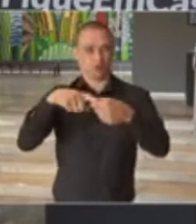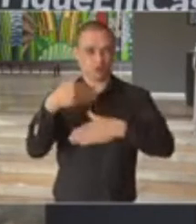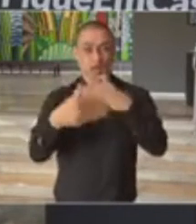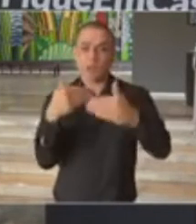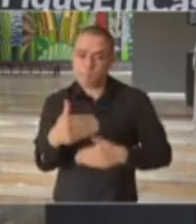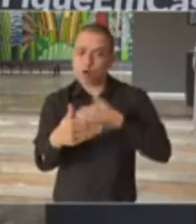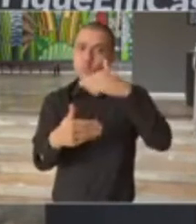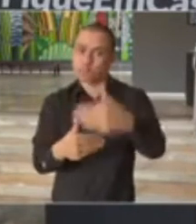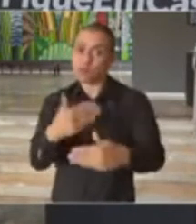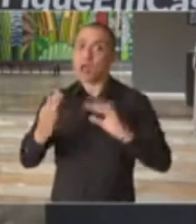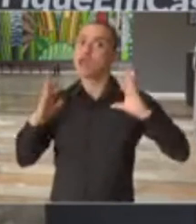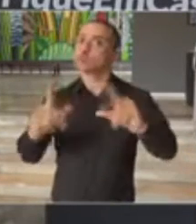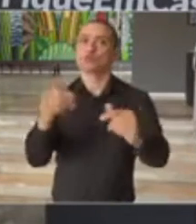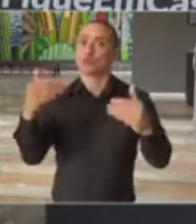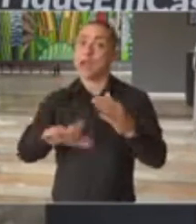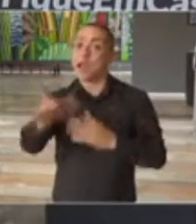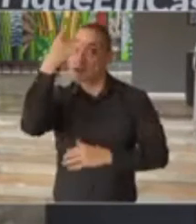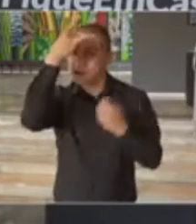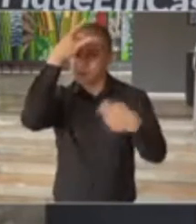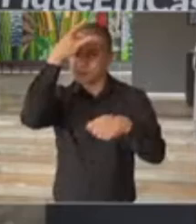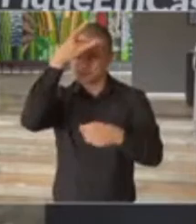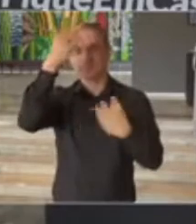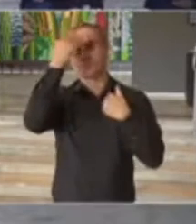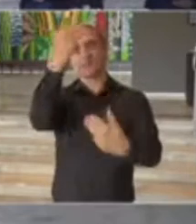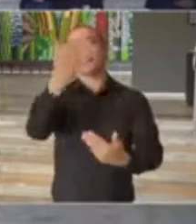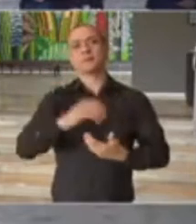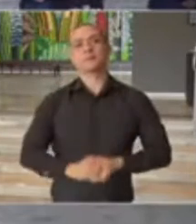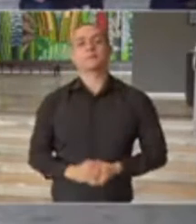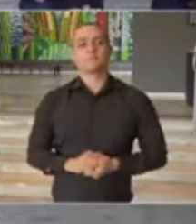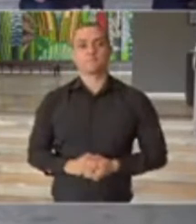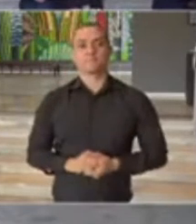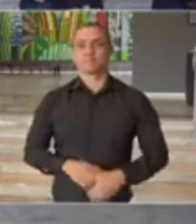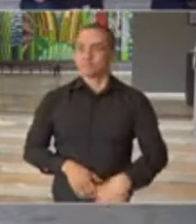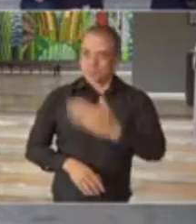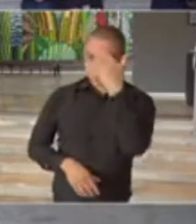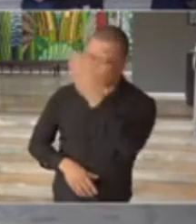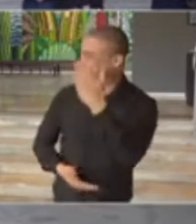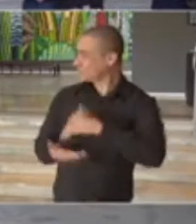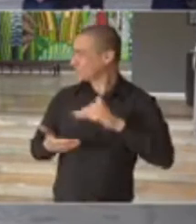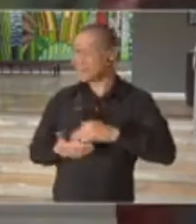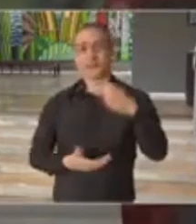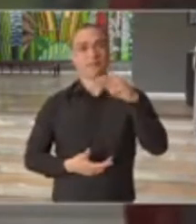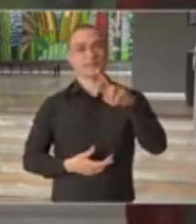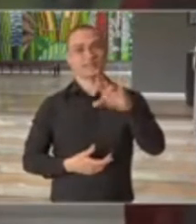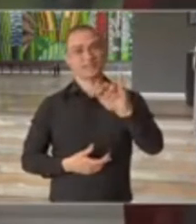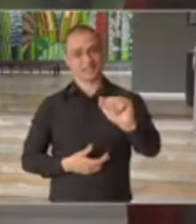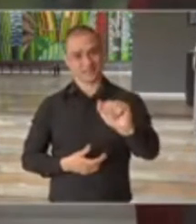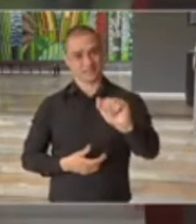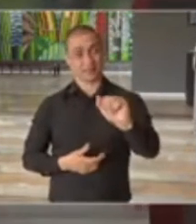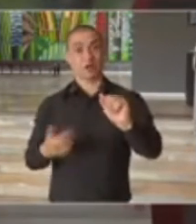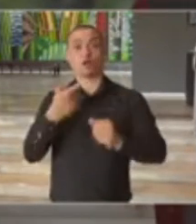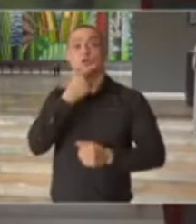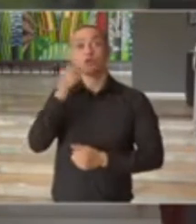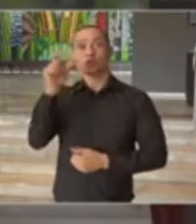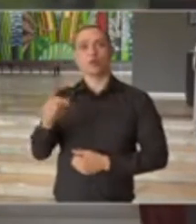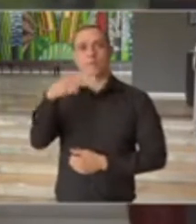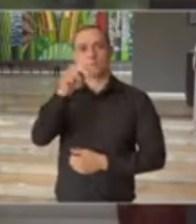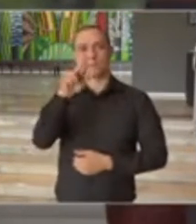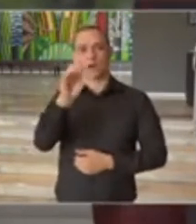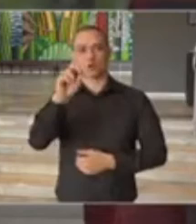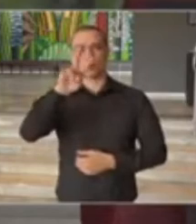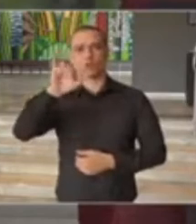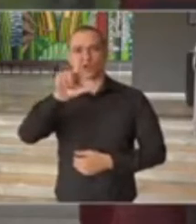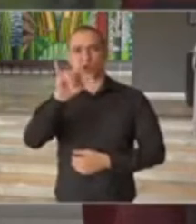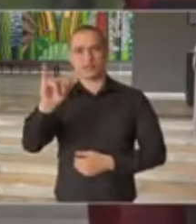é gradual e é consciente. Muito obrigada. Obrigado, secretária Patrícia Hellen. Marco Vignoli, uma breve atualização.